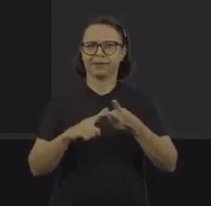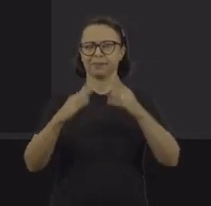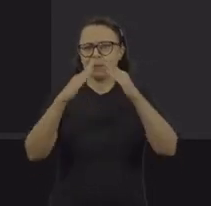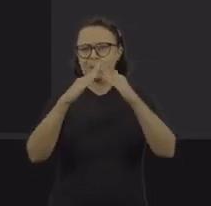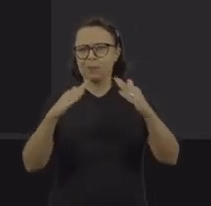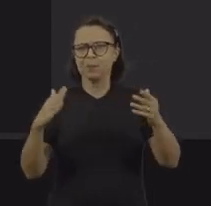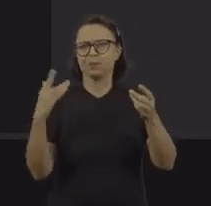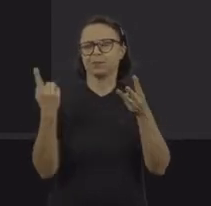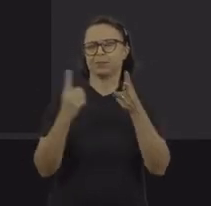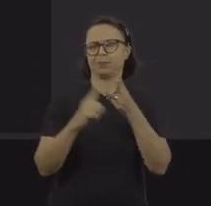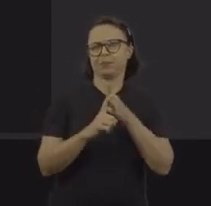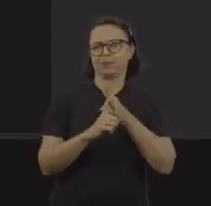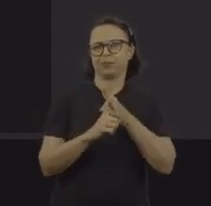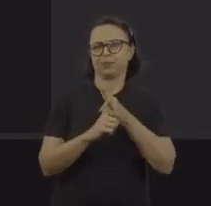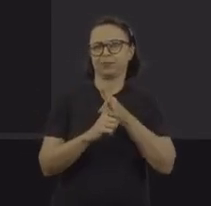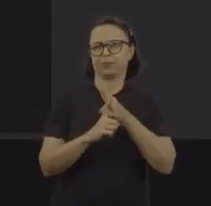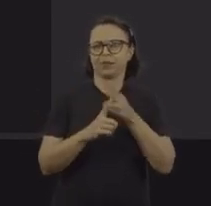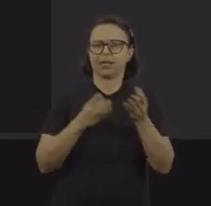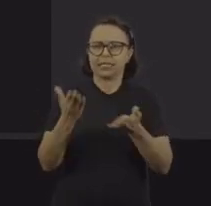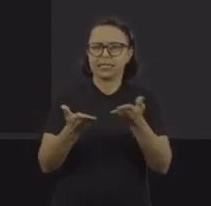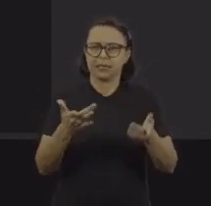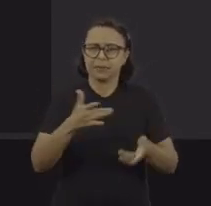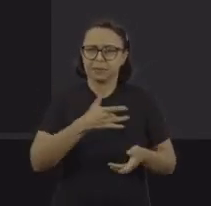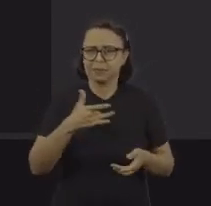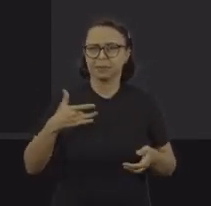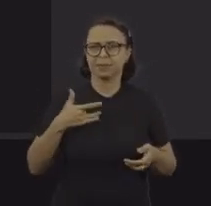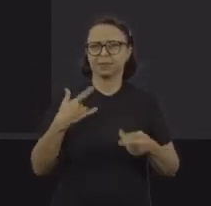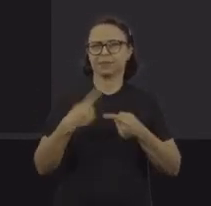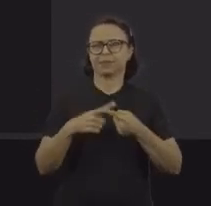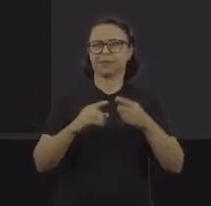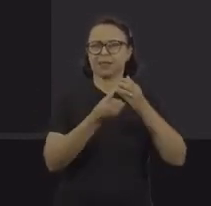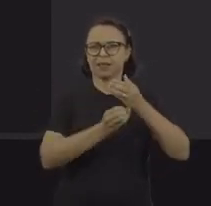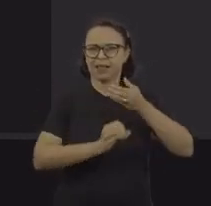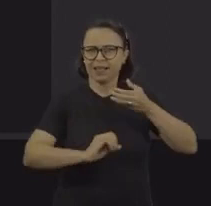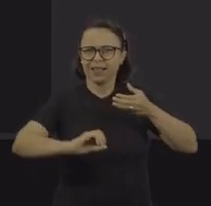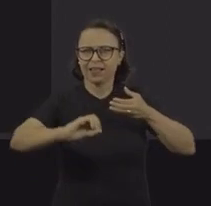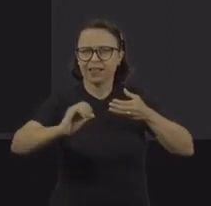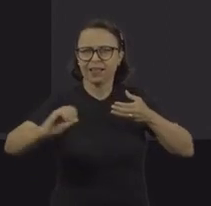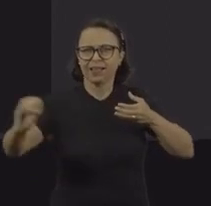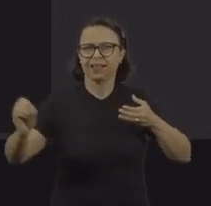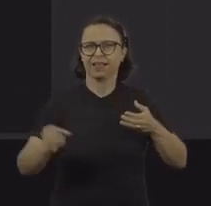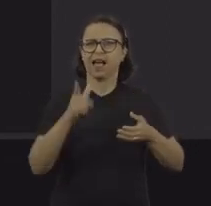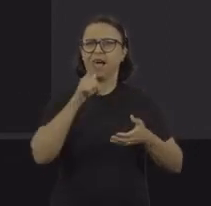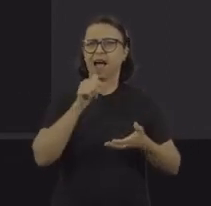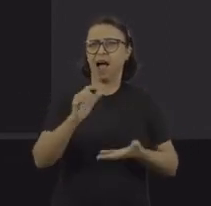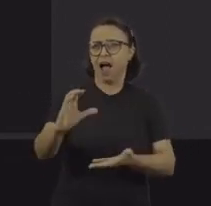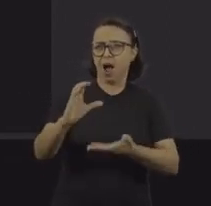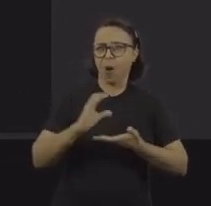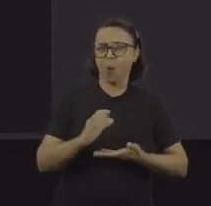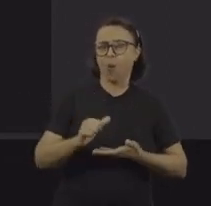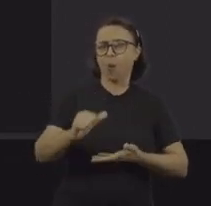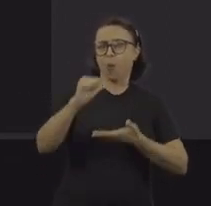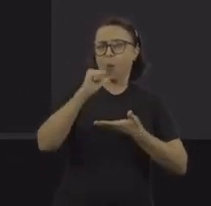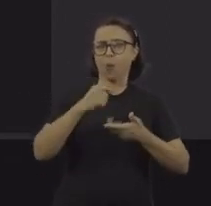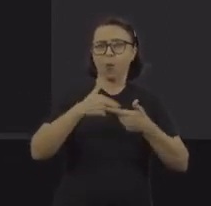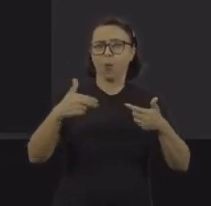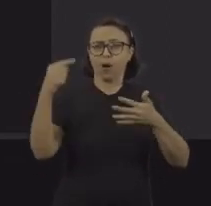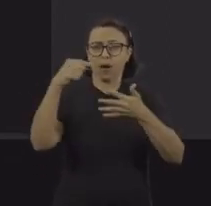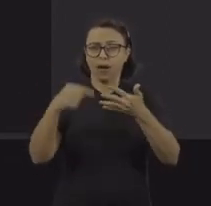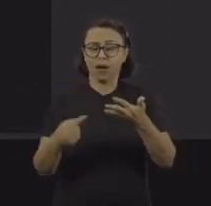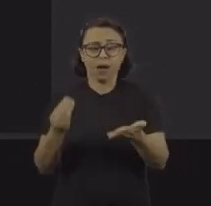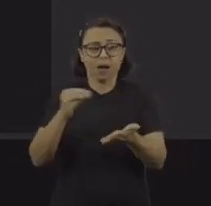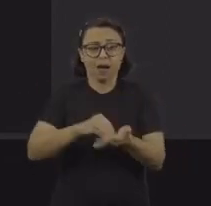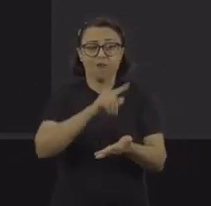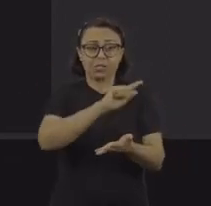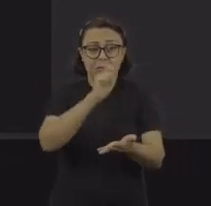habitação, assistência médica, saneamento básico, acessibilidade à água, essas condições todas são colocadas em